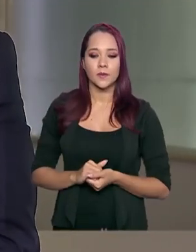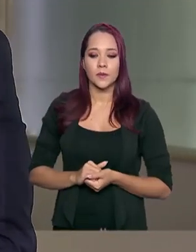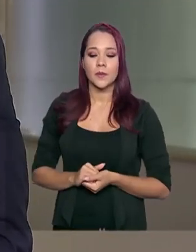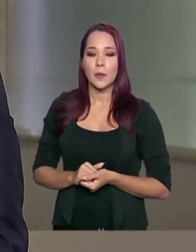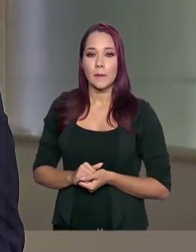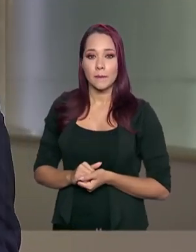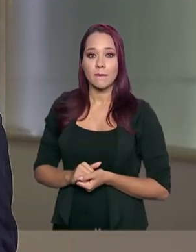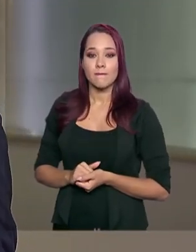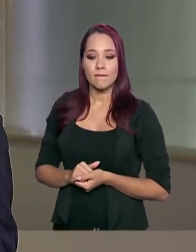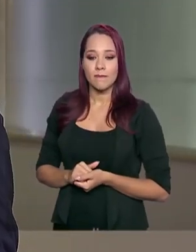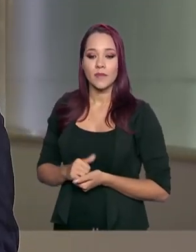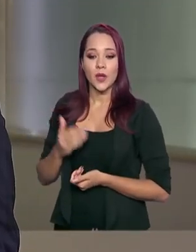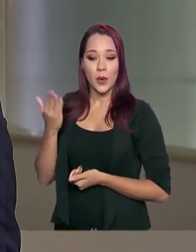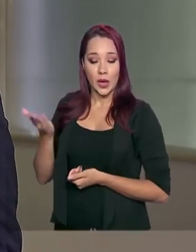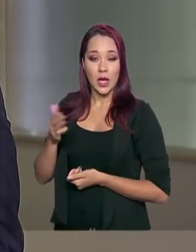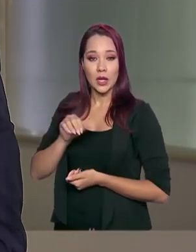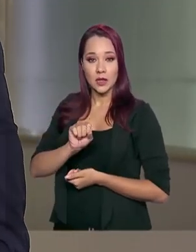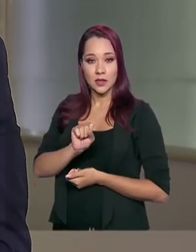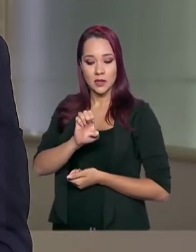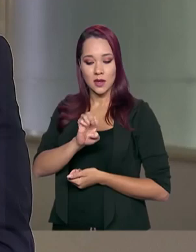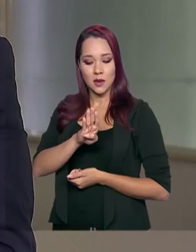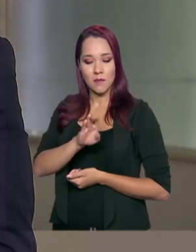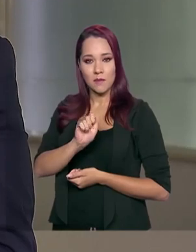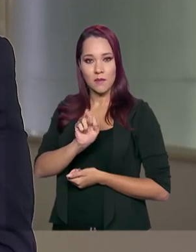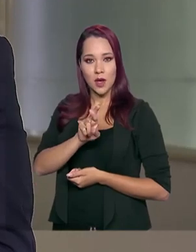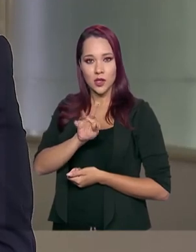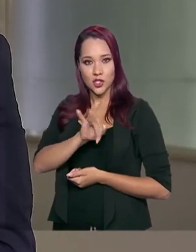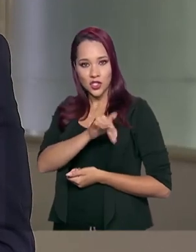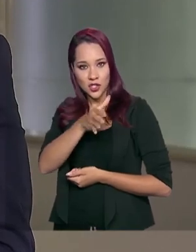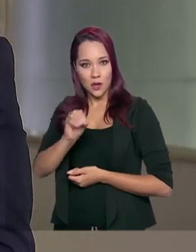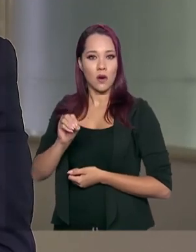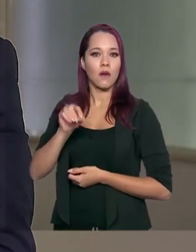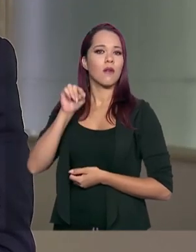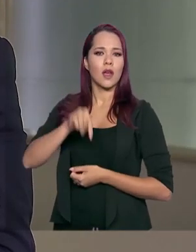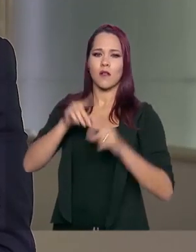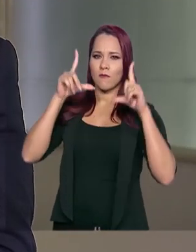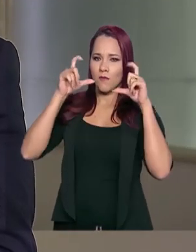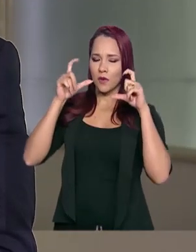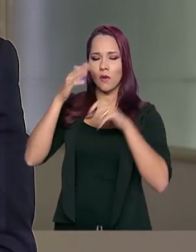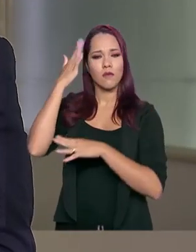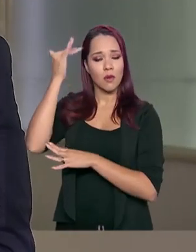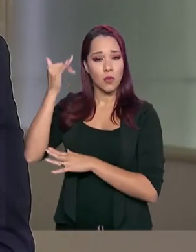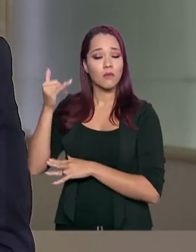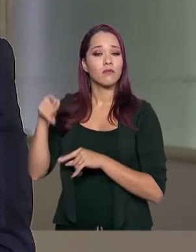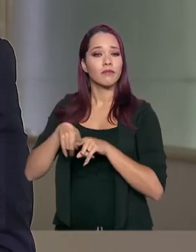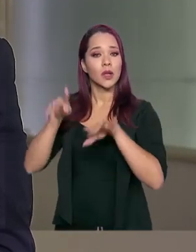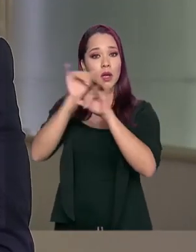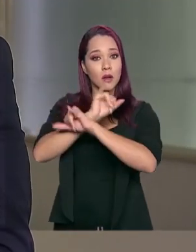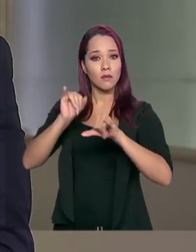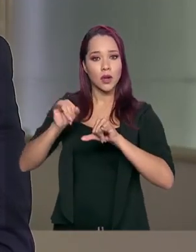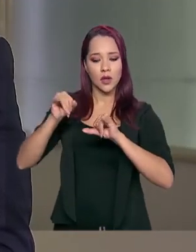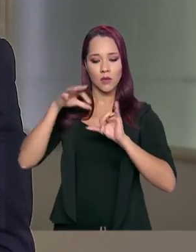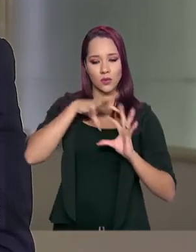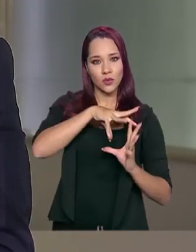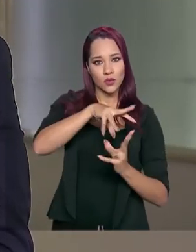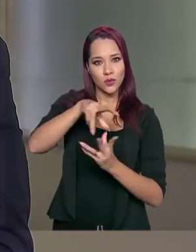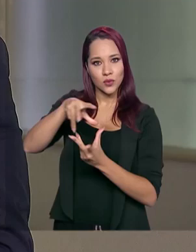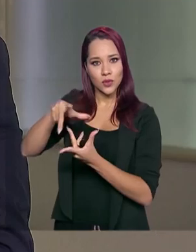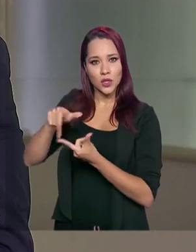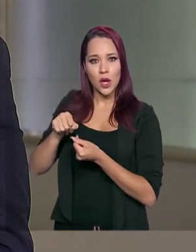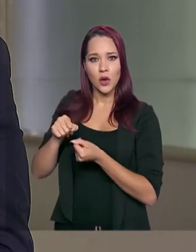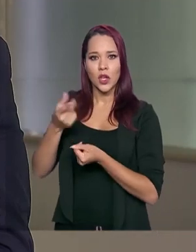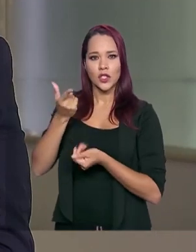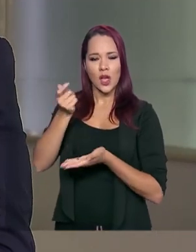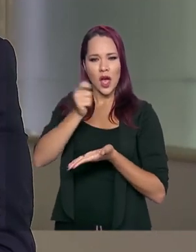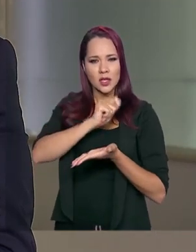o Sebastião Salgado, renomado fotógrafo, propôs uma campanha internacional de captação de